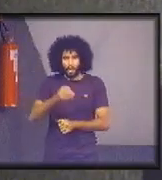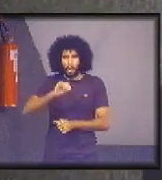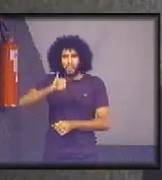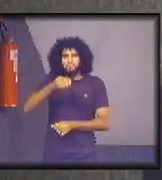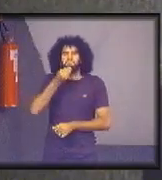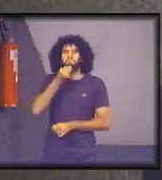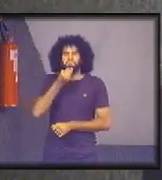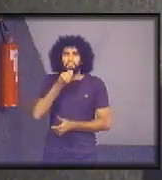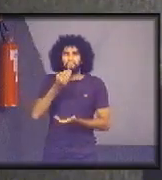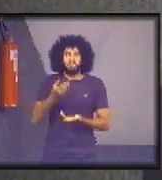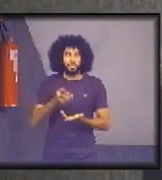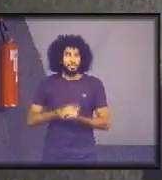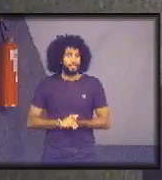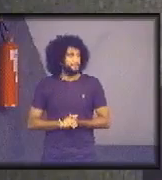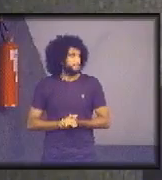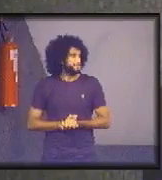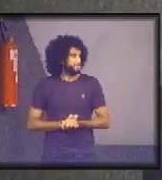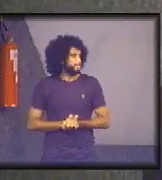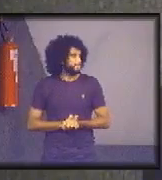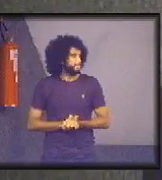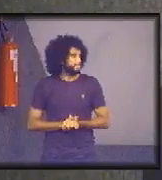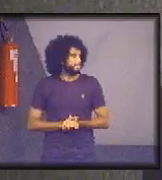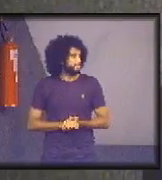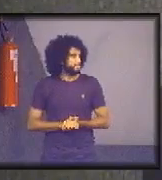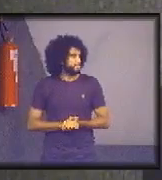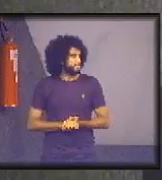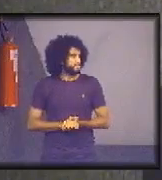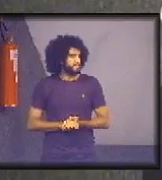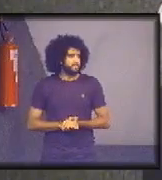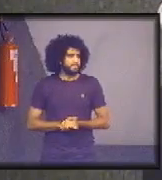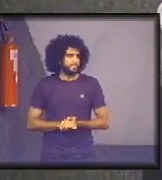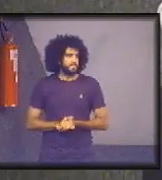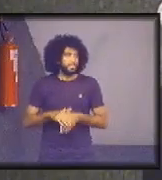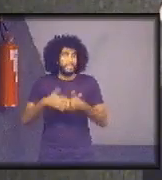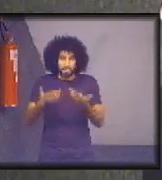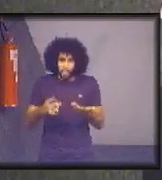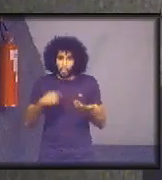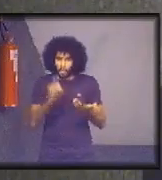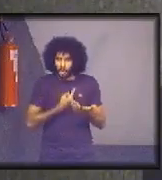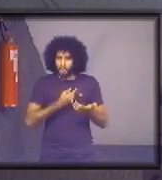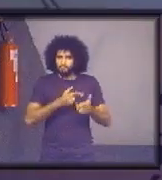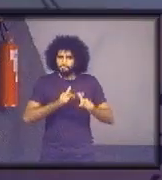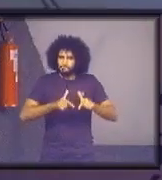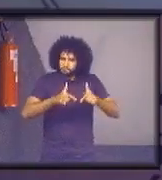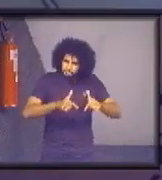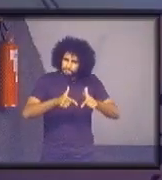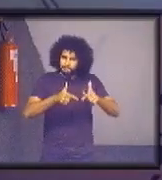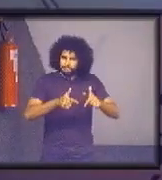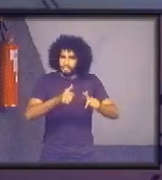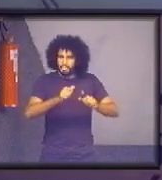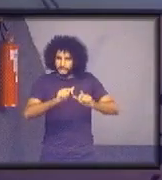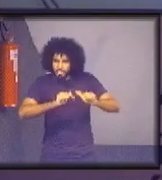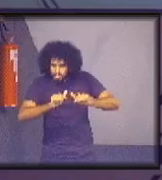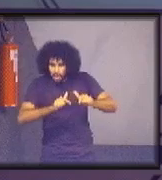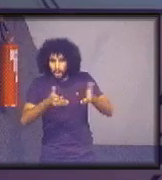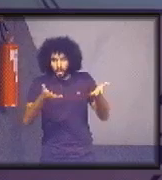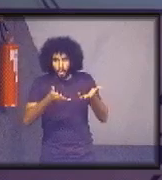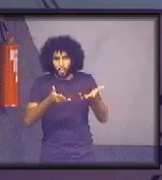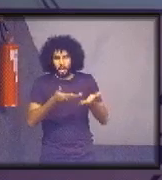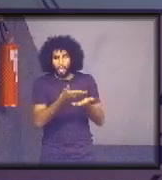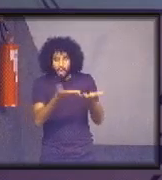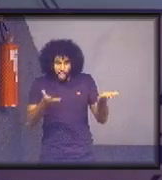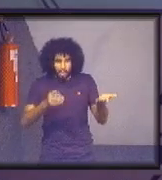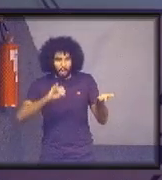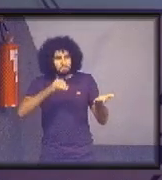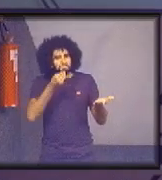e é isso que a gente vem trabalhando, essas oportunidades.